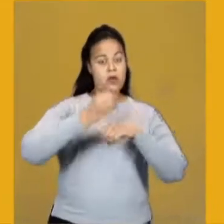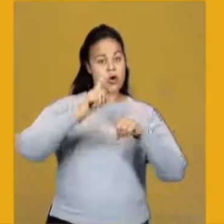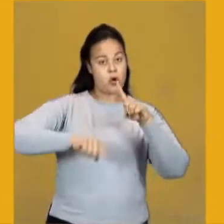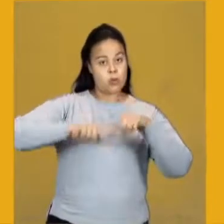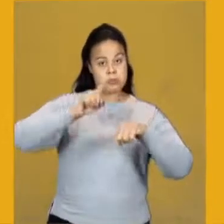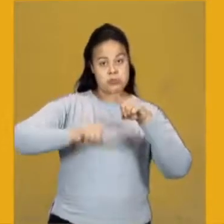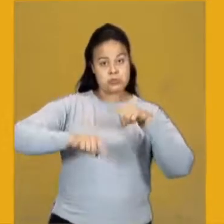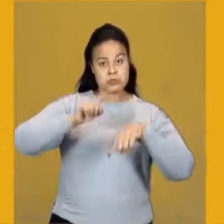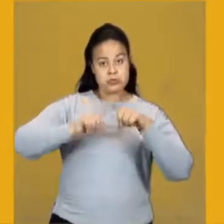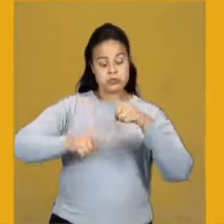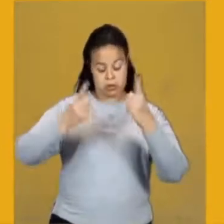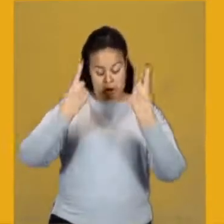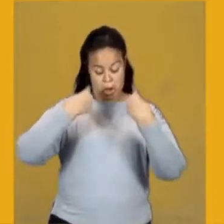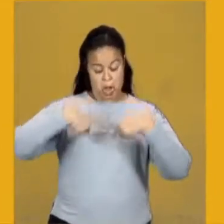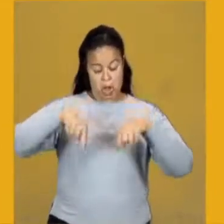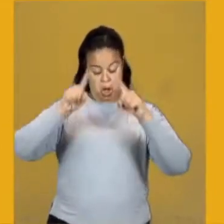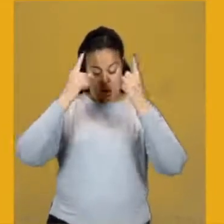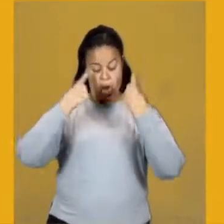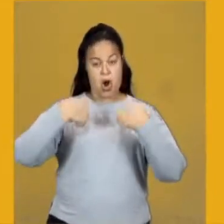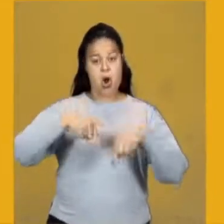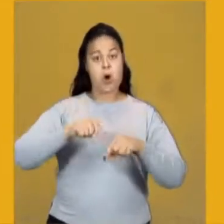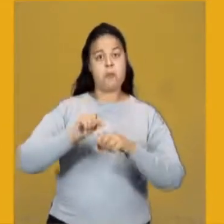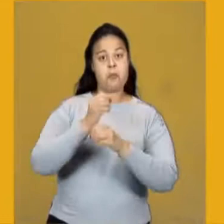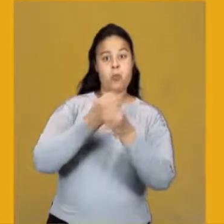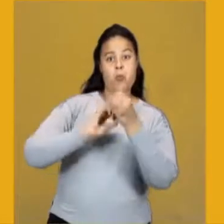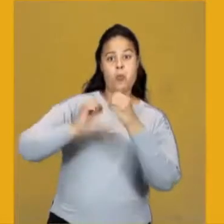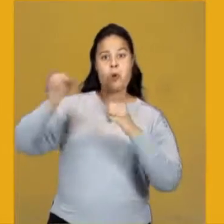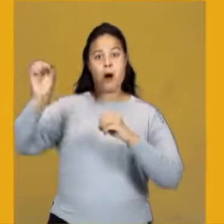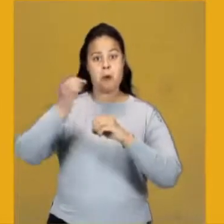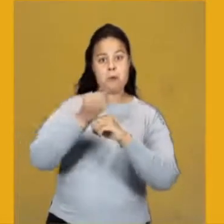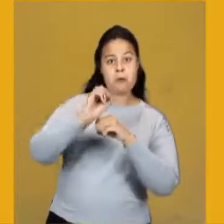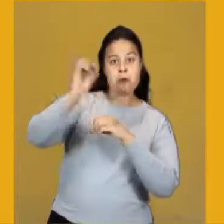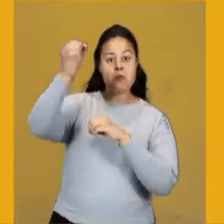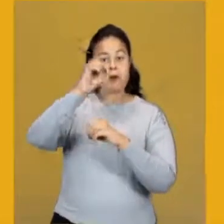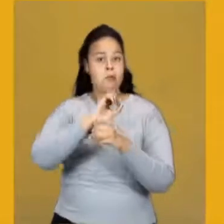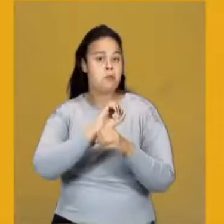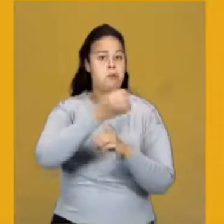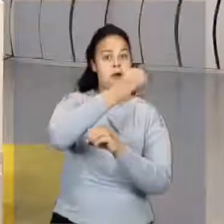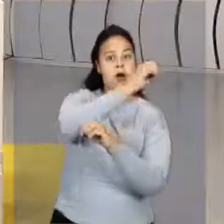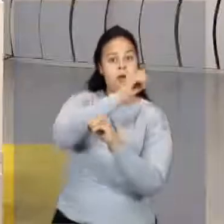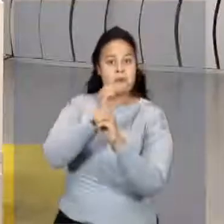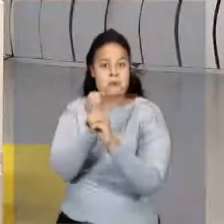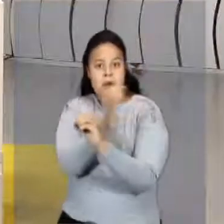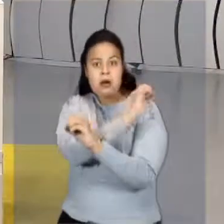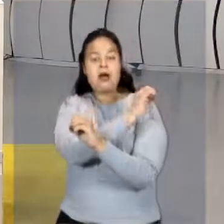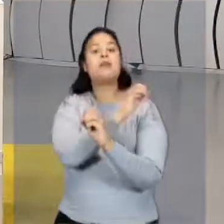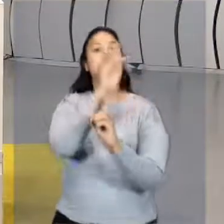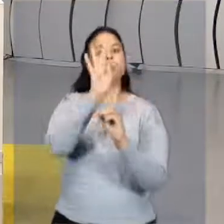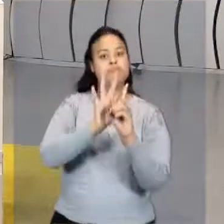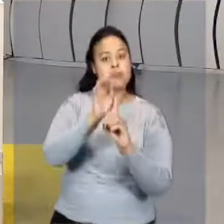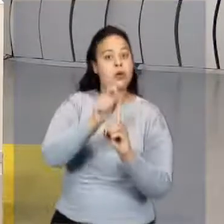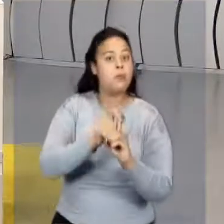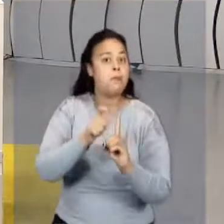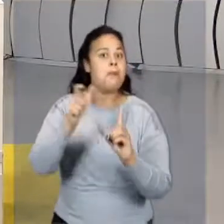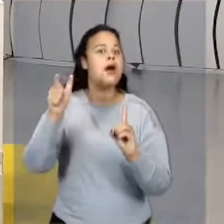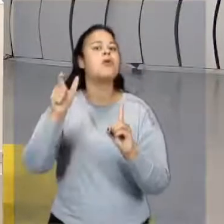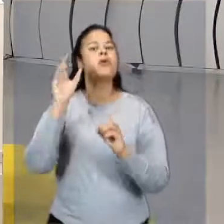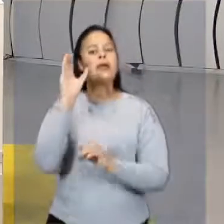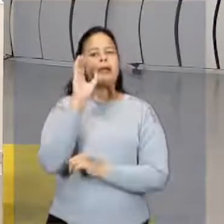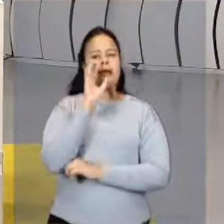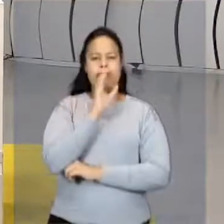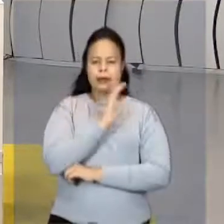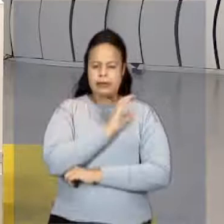Quanto maior a agitação molecular, maior será a temperatura do corpo. Mais quente ele